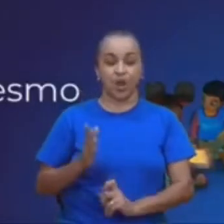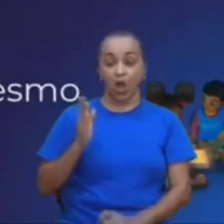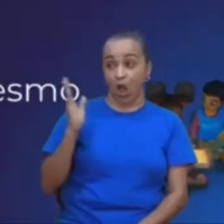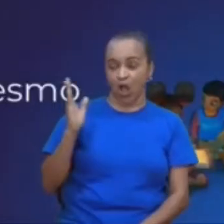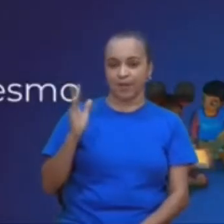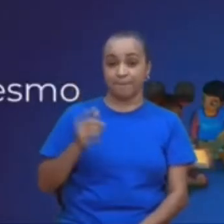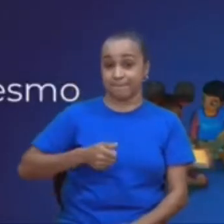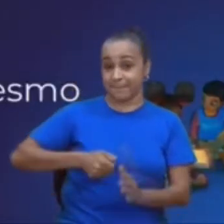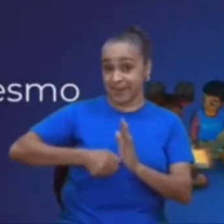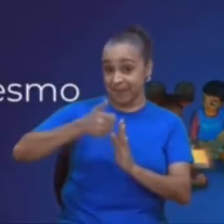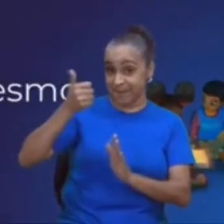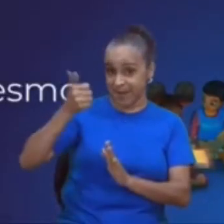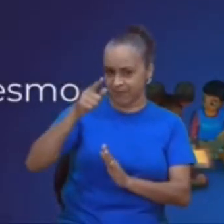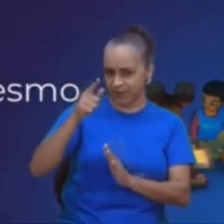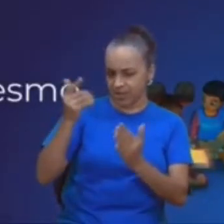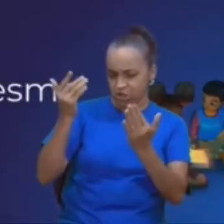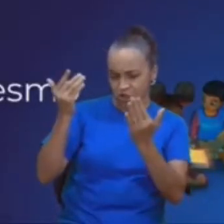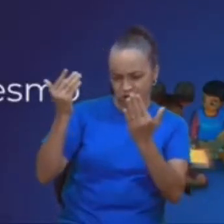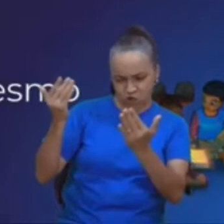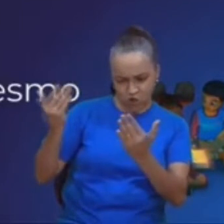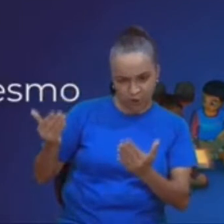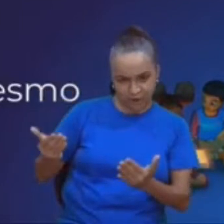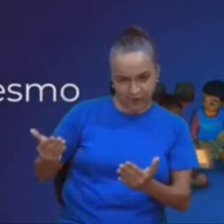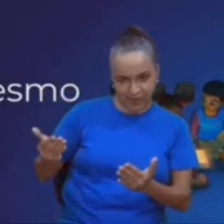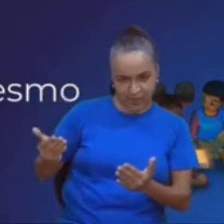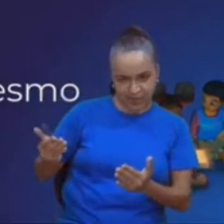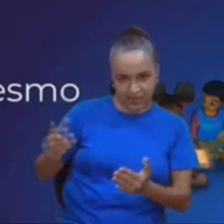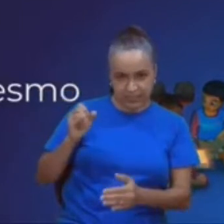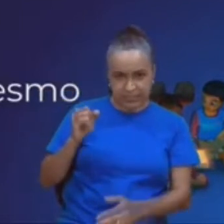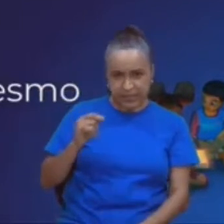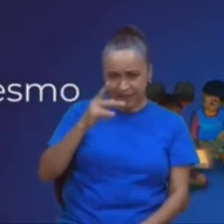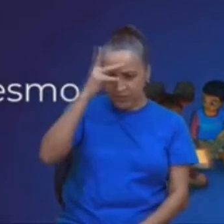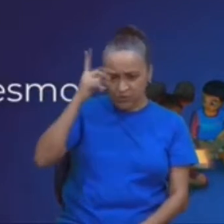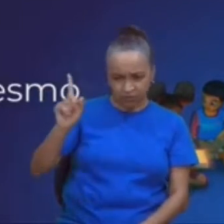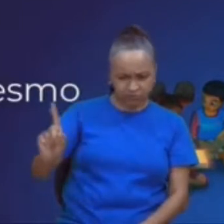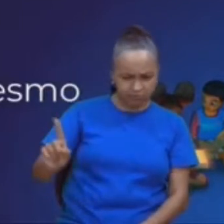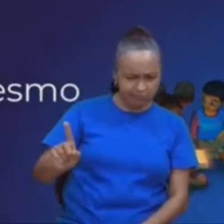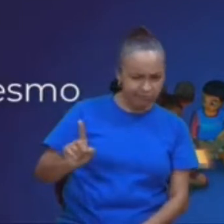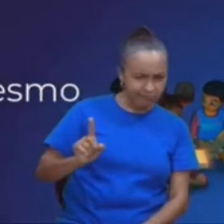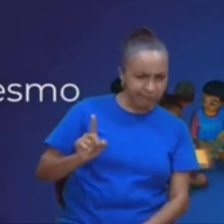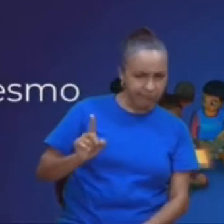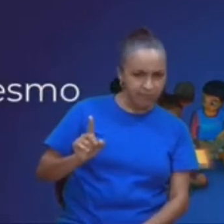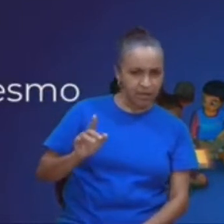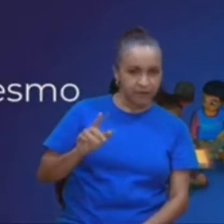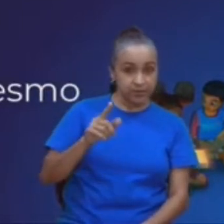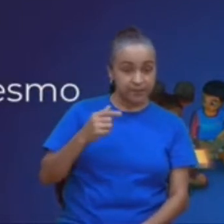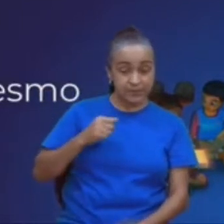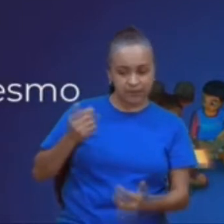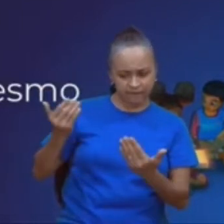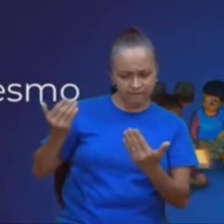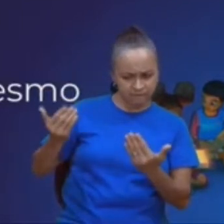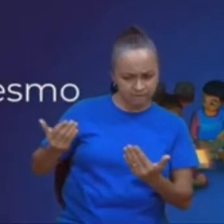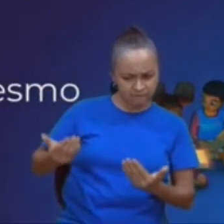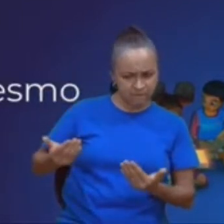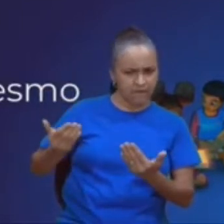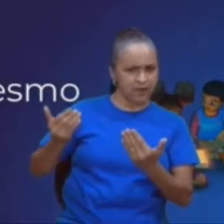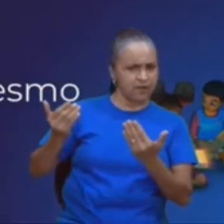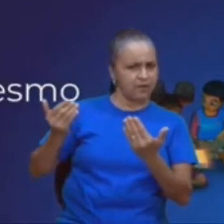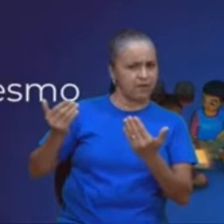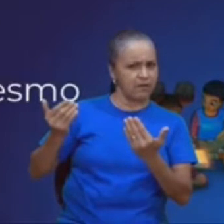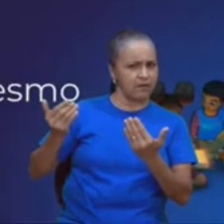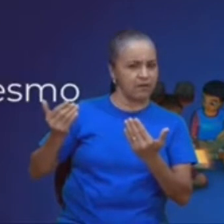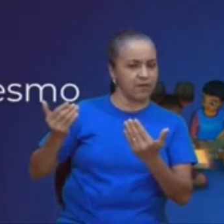primeiro, desconfie, de quem não conhece bem, desconfie, porque você pode ser, alguém, um lobo,